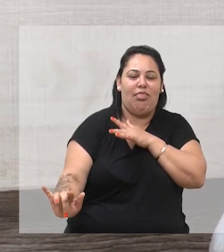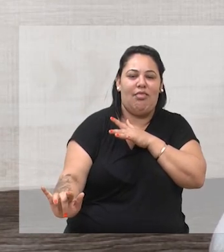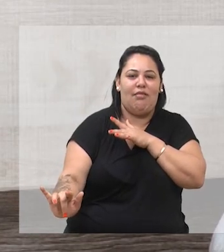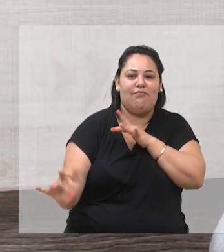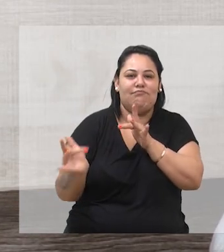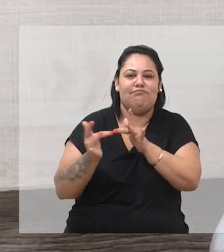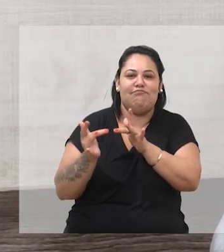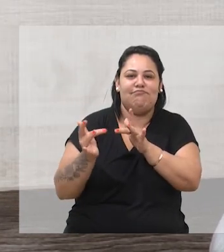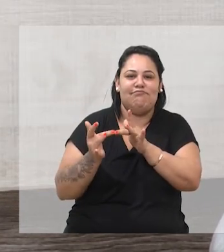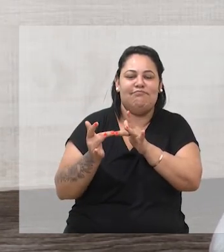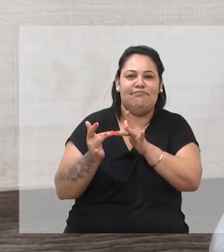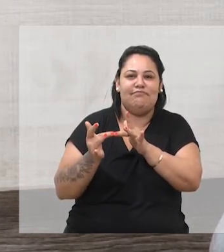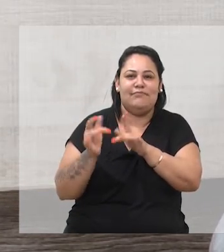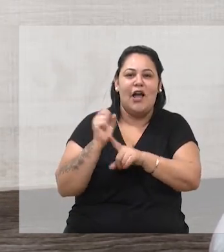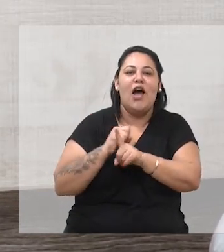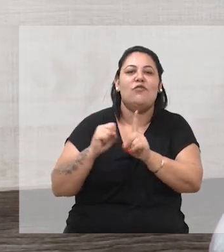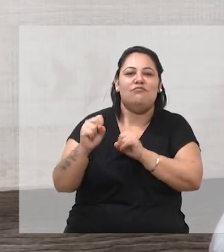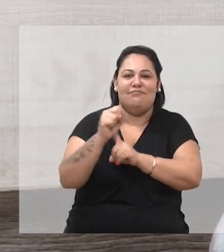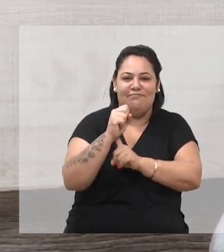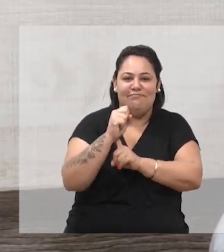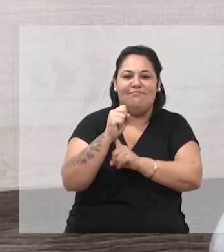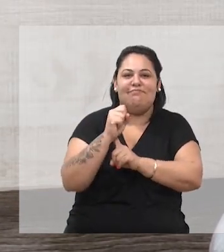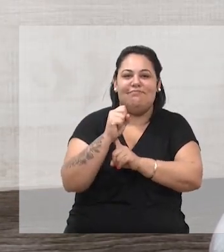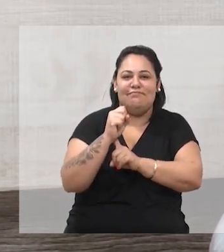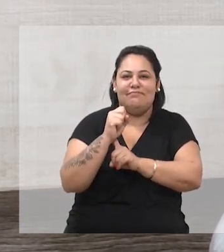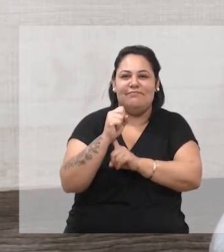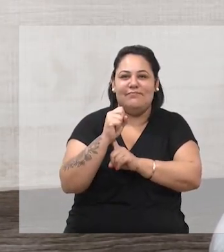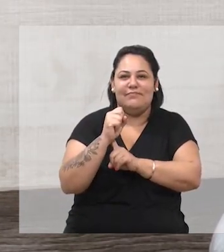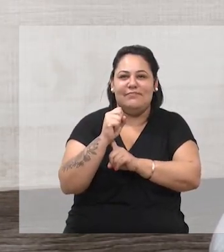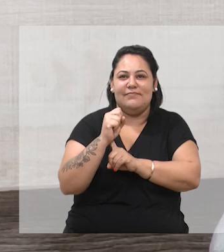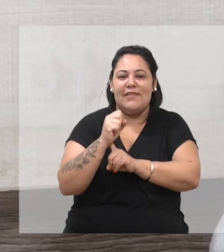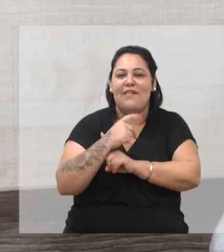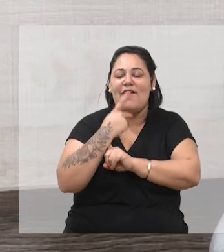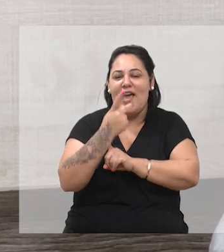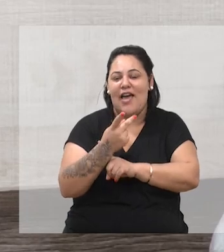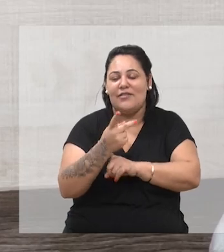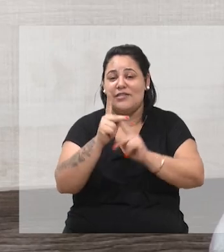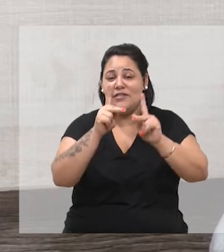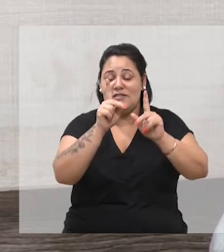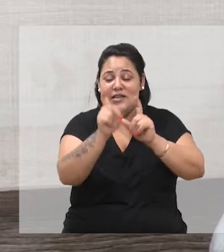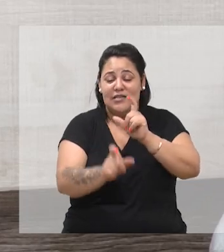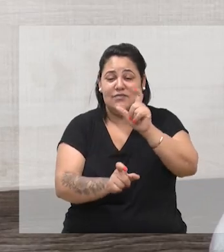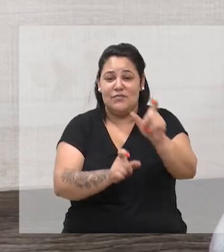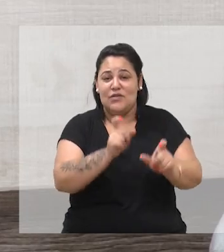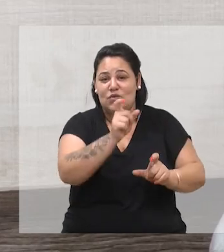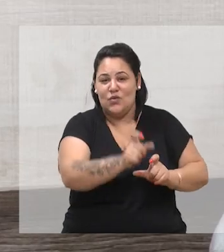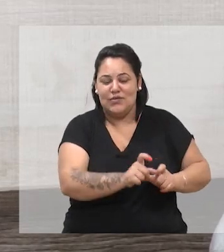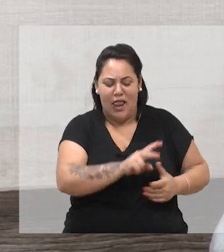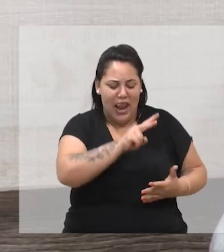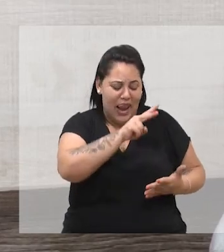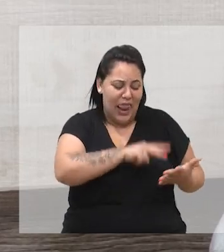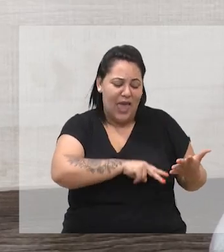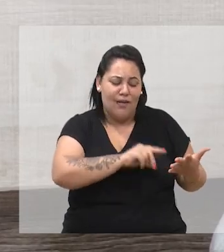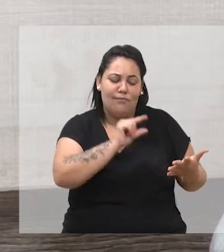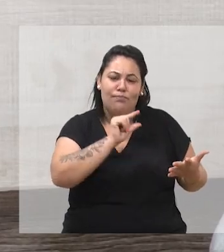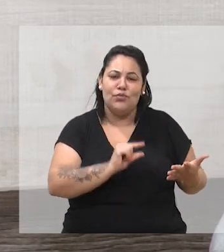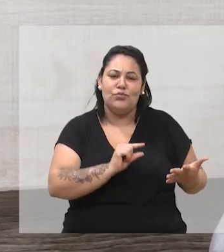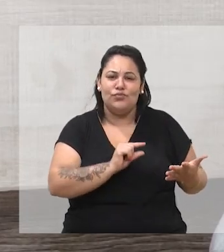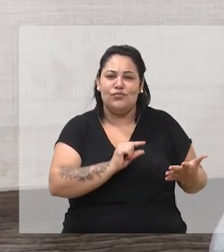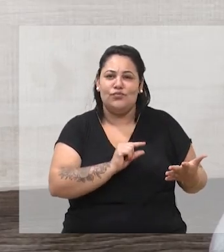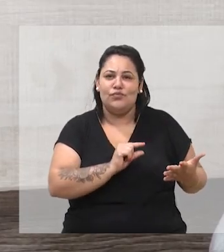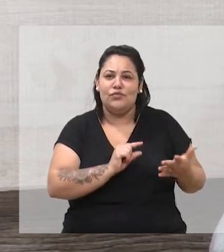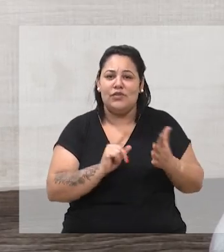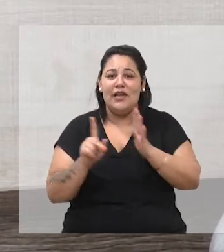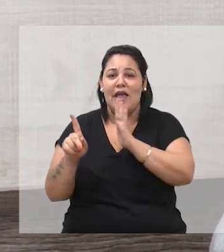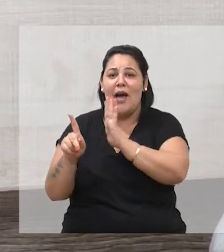poesias, daí, ah, eu estarei no de crônicas, como falasse, né, porque durante muito tempo, o tempo que eu trabalhei em jornal, eu tinha uma coluna de crônicas, depois parti para o